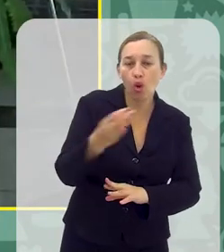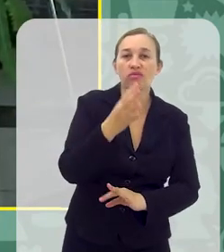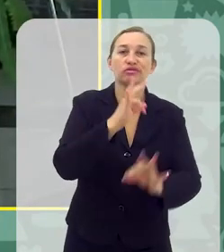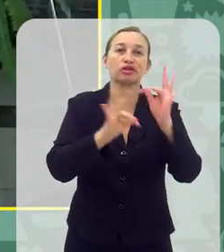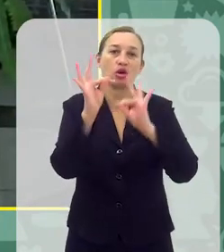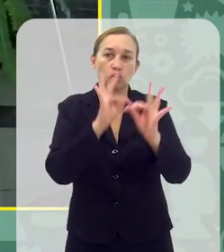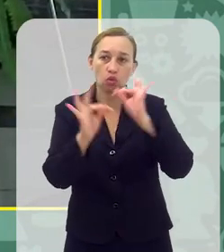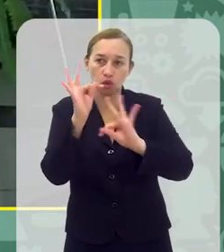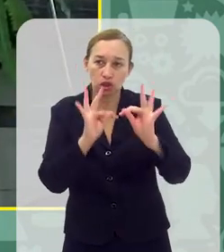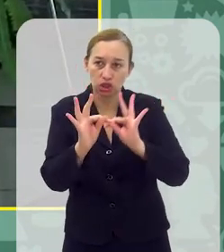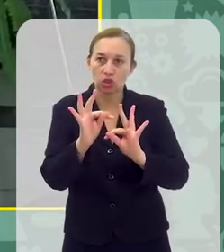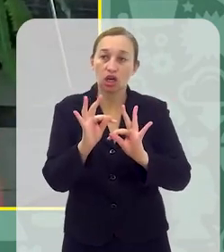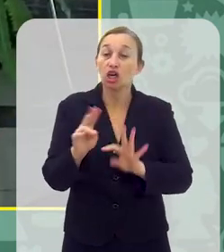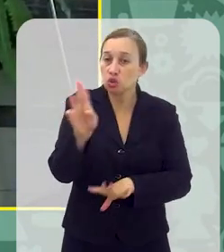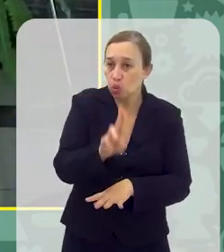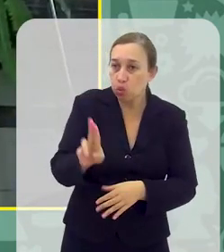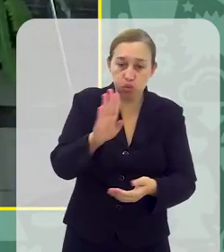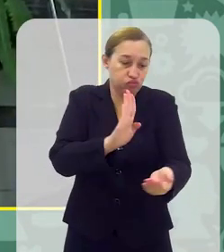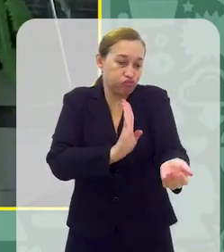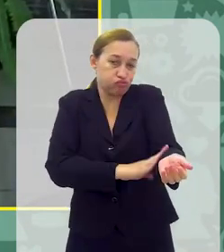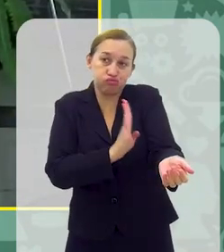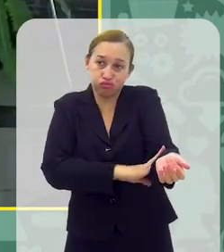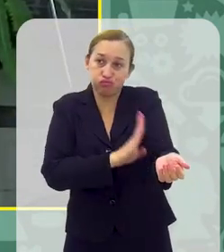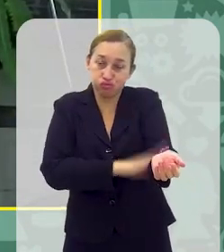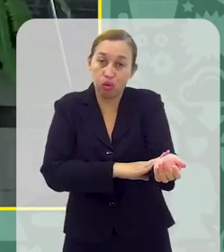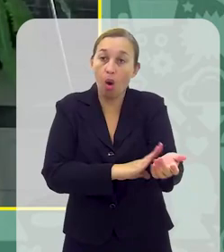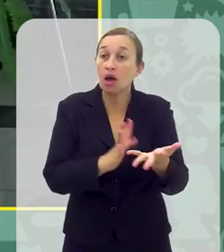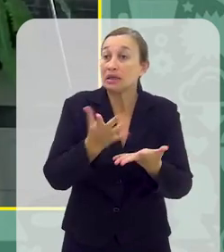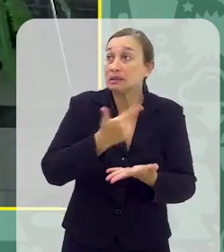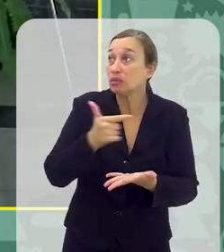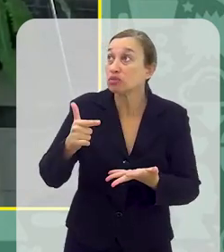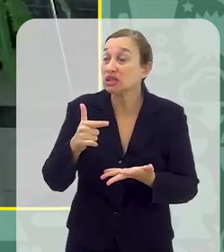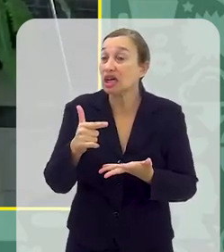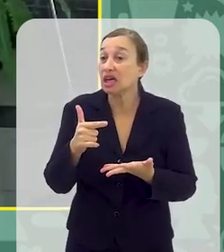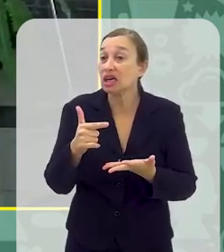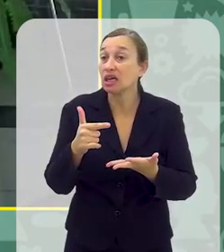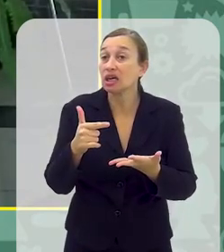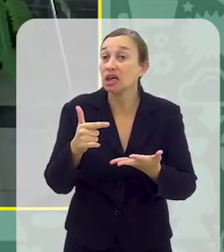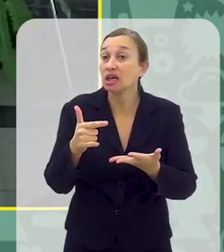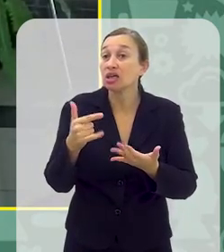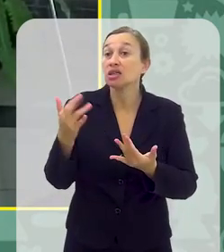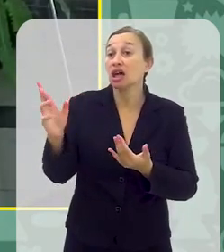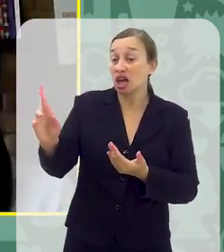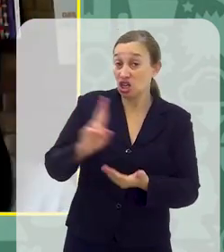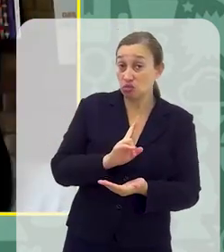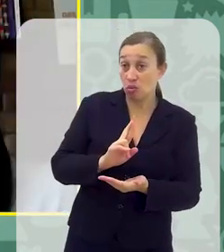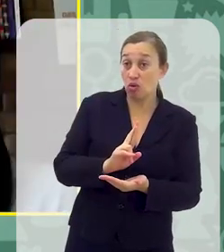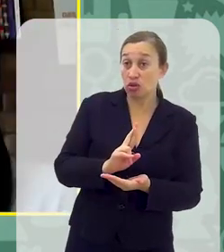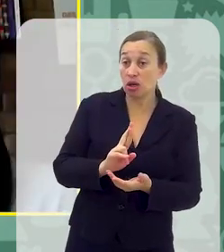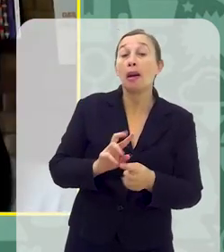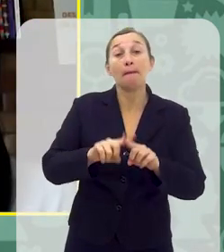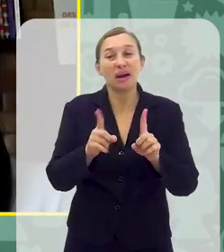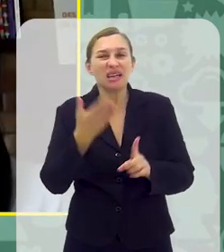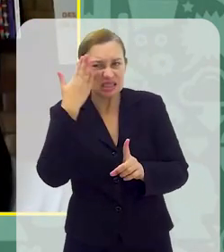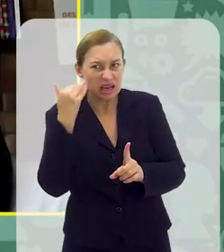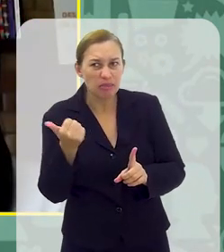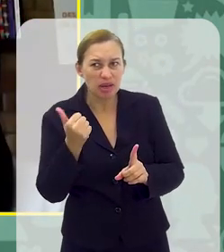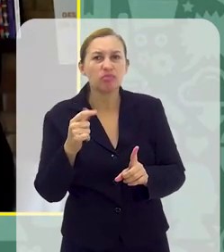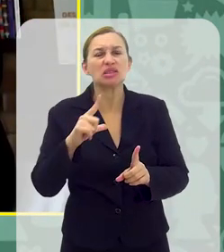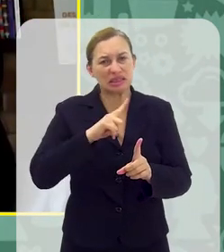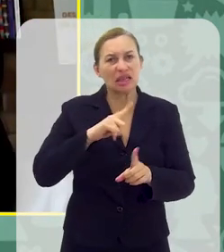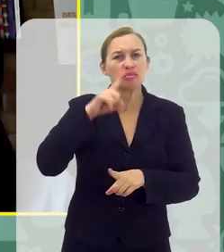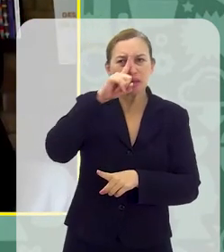essa tecnologia E esse uso disseminado mais novo ainda A gente não tem ainda tanto dado muito robusto Mas a gente sabe que